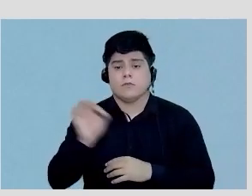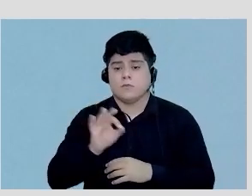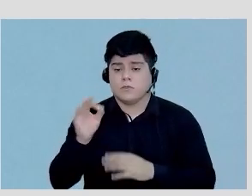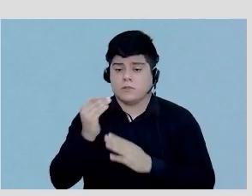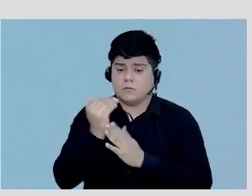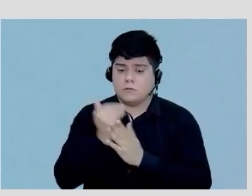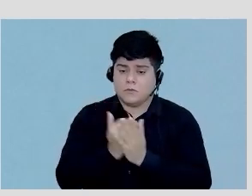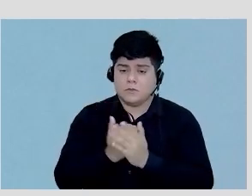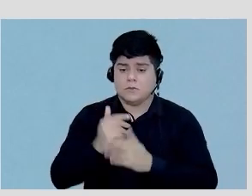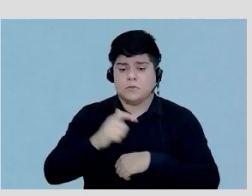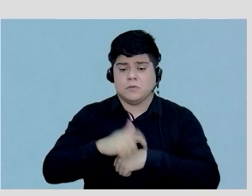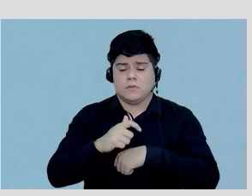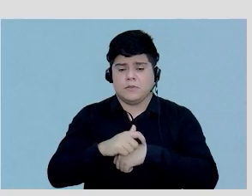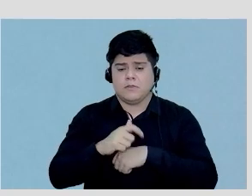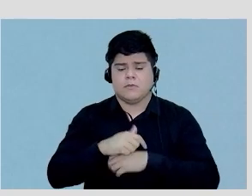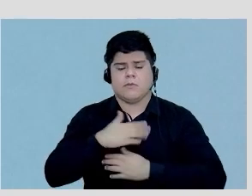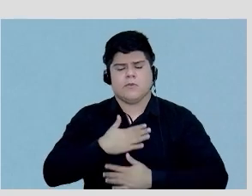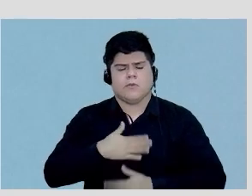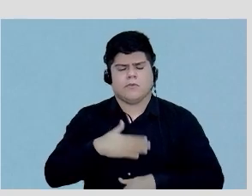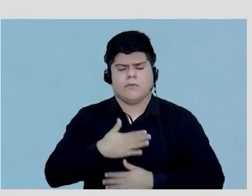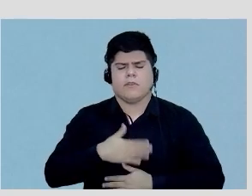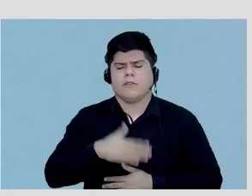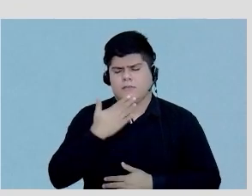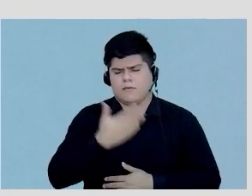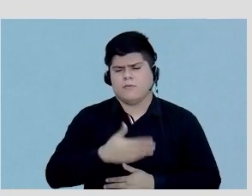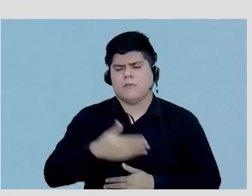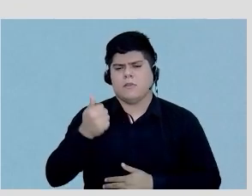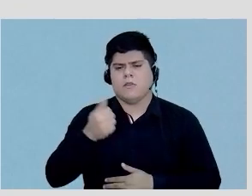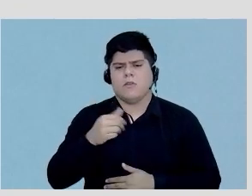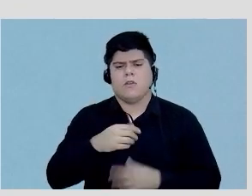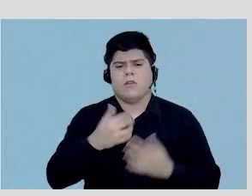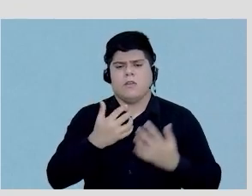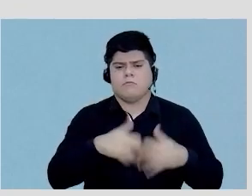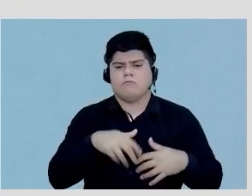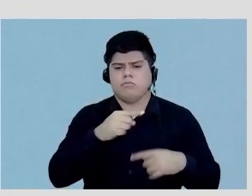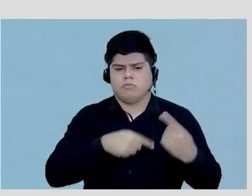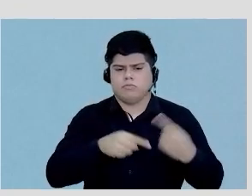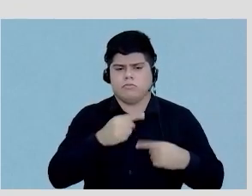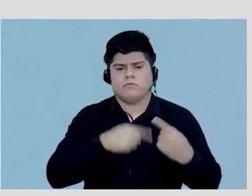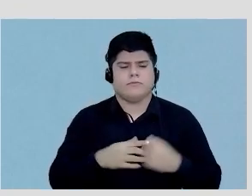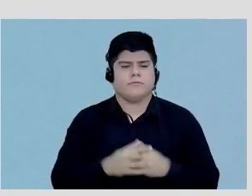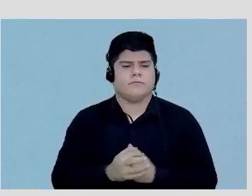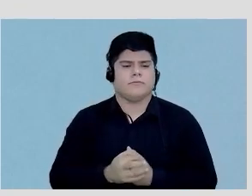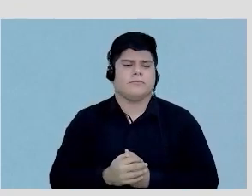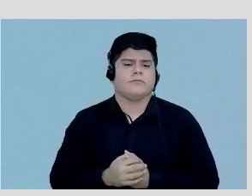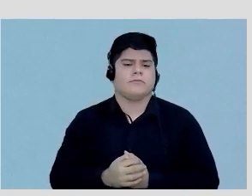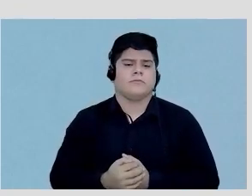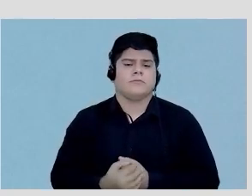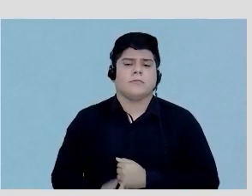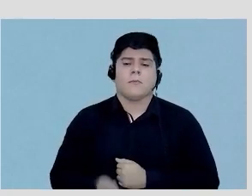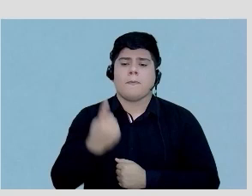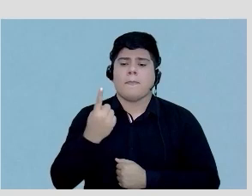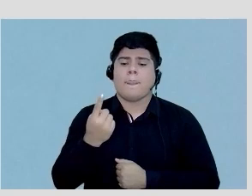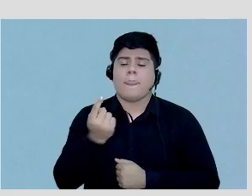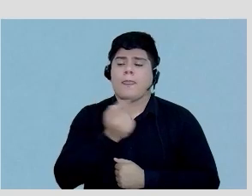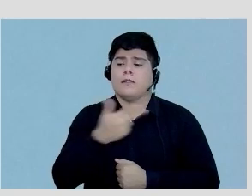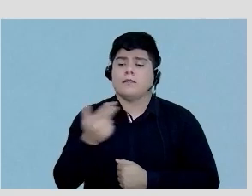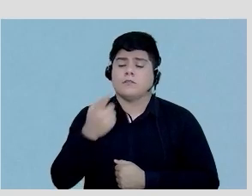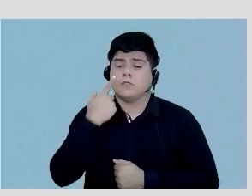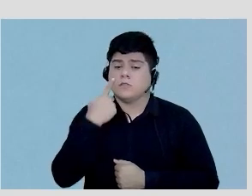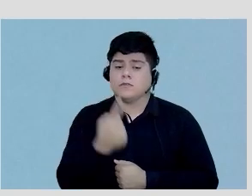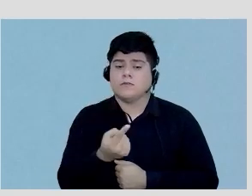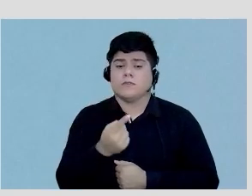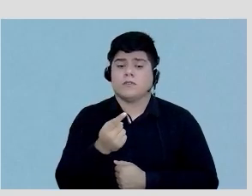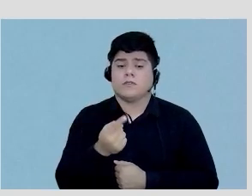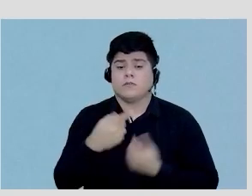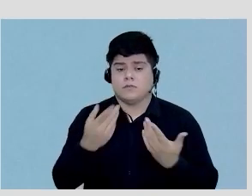no tempo. Você conforta, a gente melhora o fluxo da máquina. E uma das coisas, né? Que a gente viu, isso a